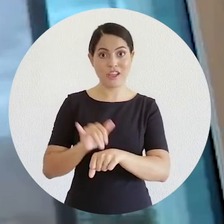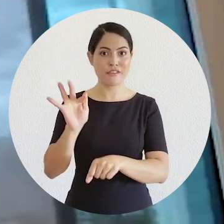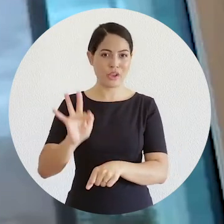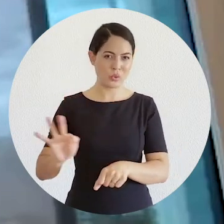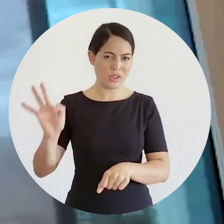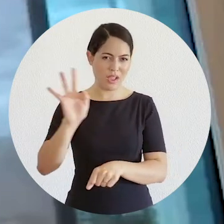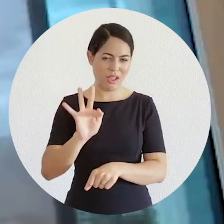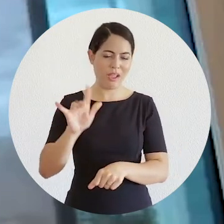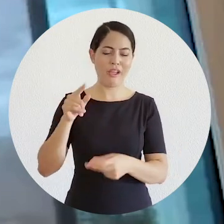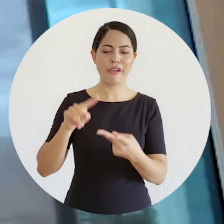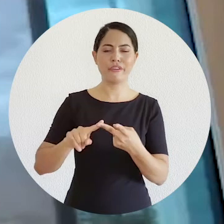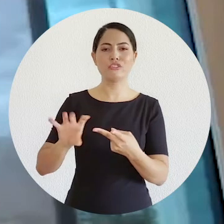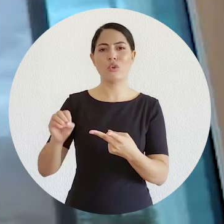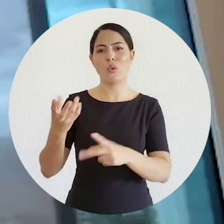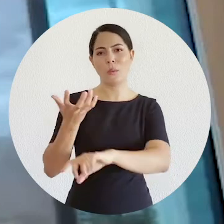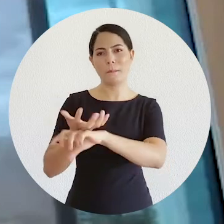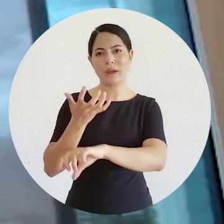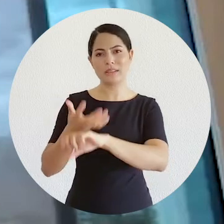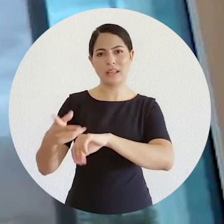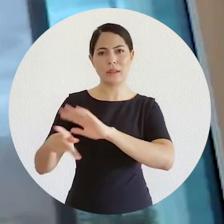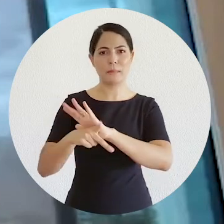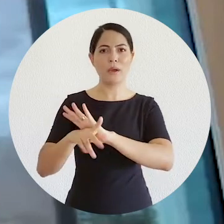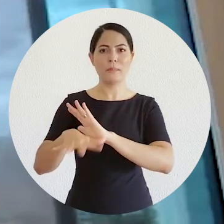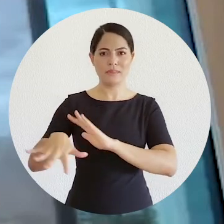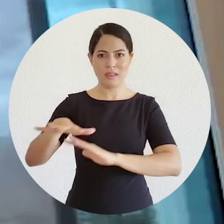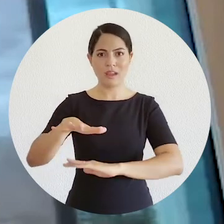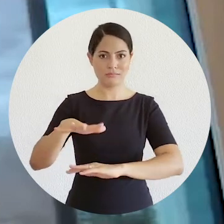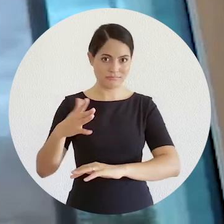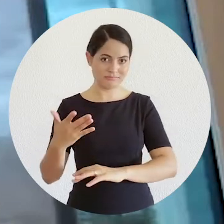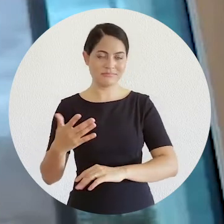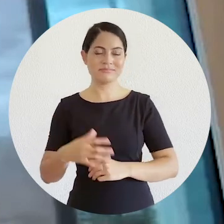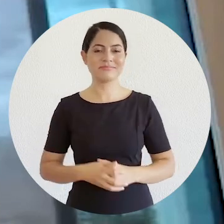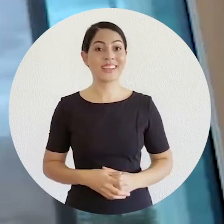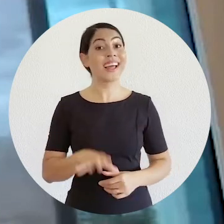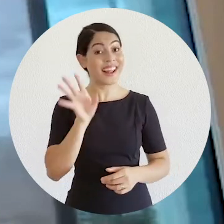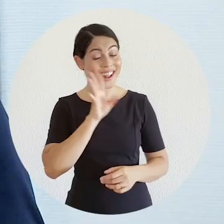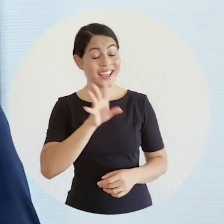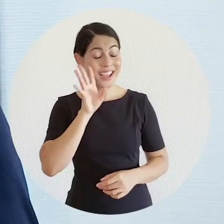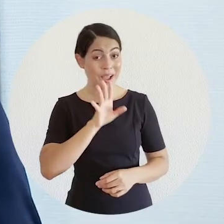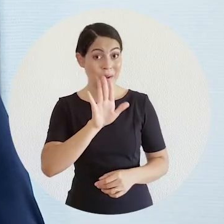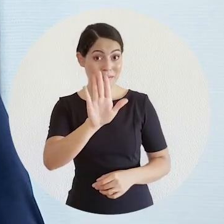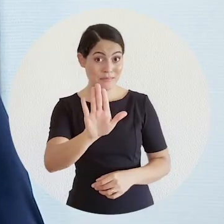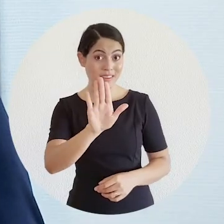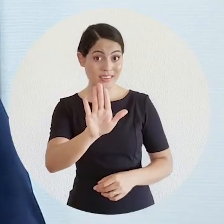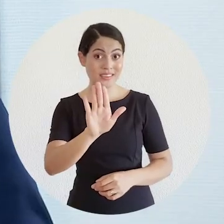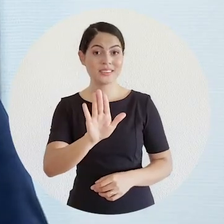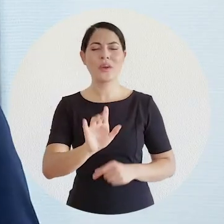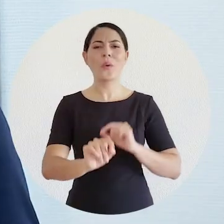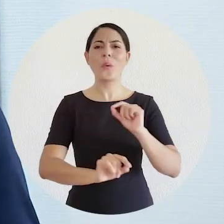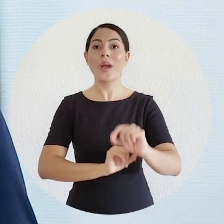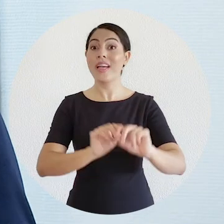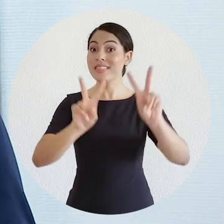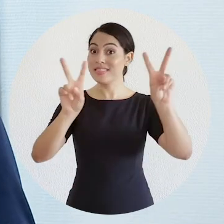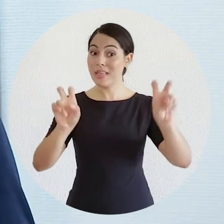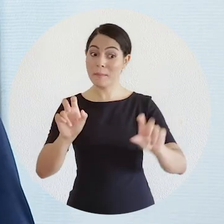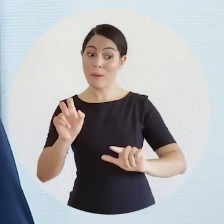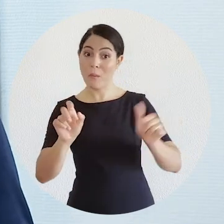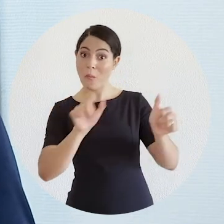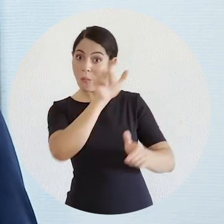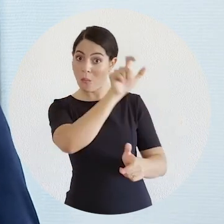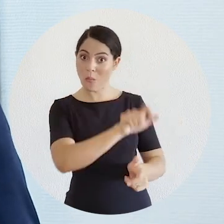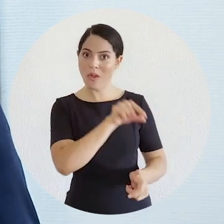bancos acadêmicos específica faria. Legal, né? Mas ainda não acabou.